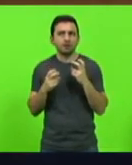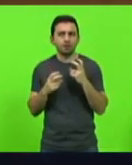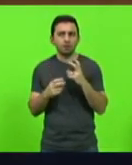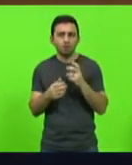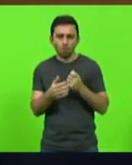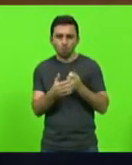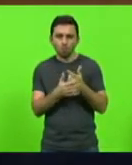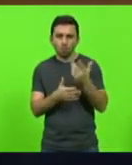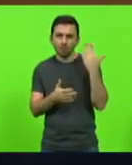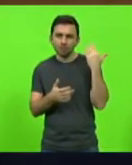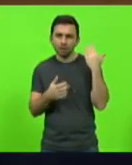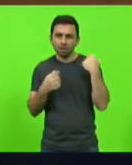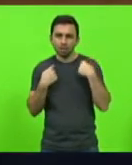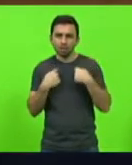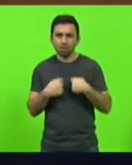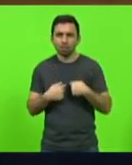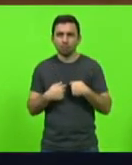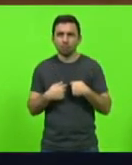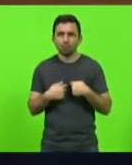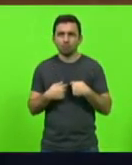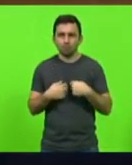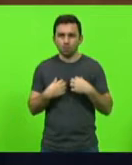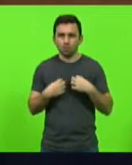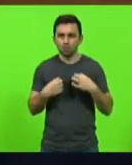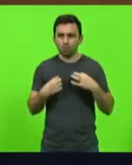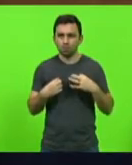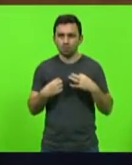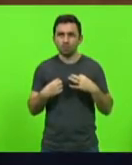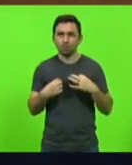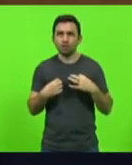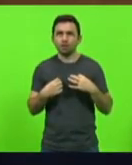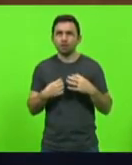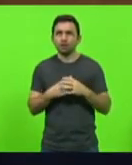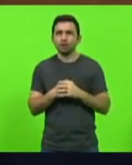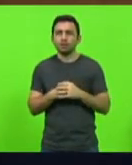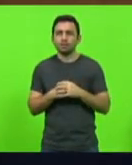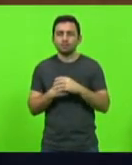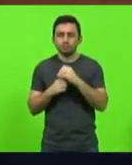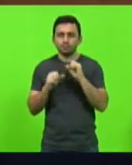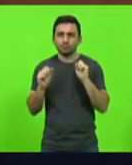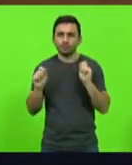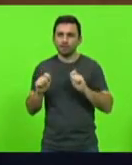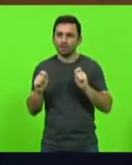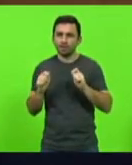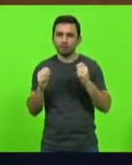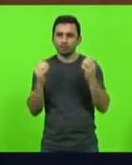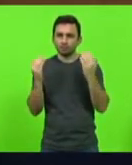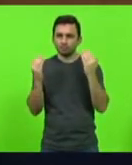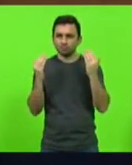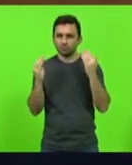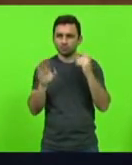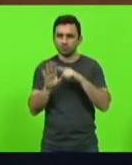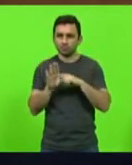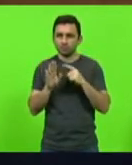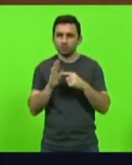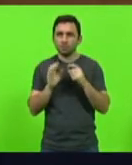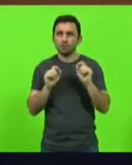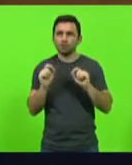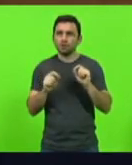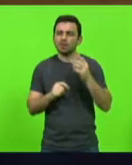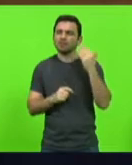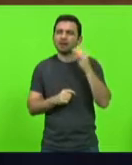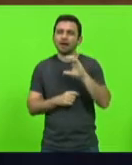uniformes, foi paralela, podemos fazer uma analogia, deputado Silvio Drevick, como os caíques.